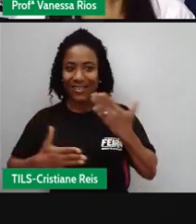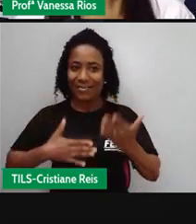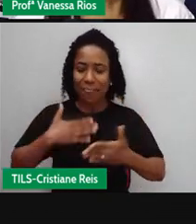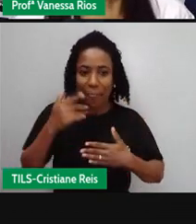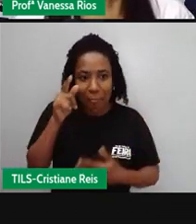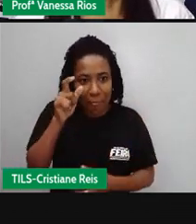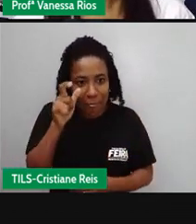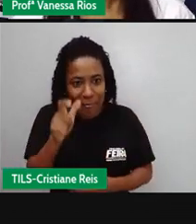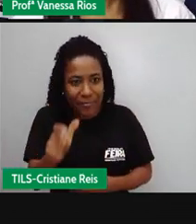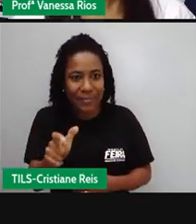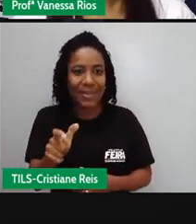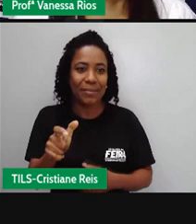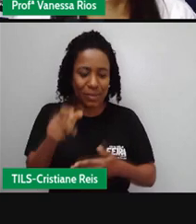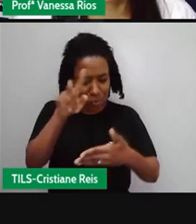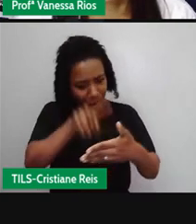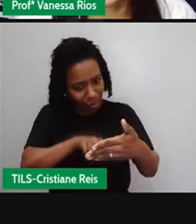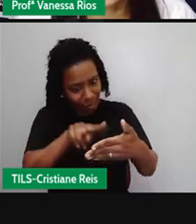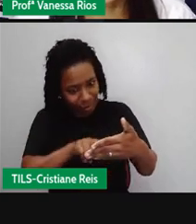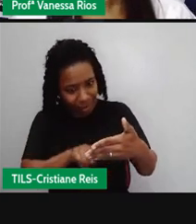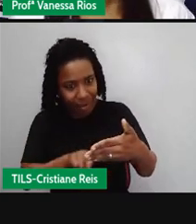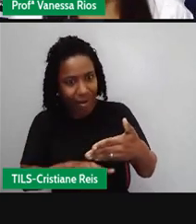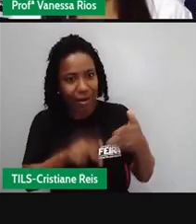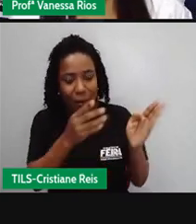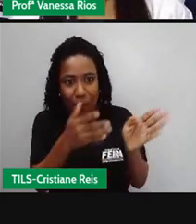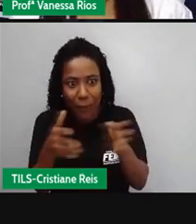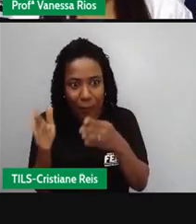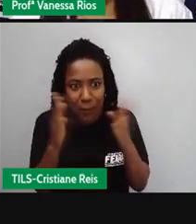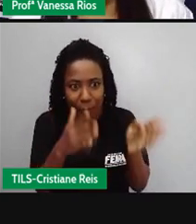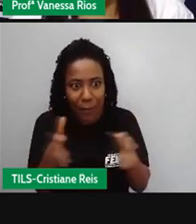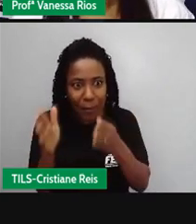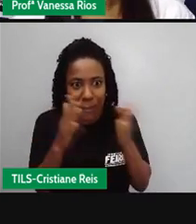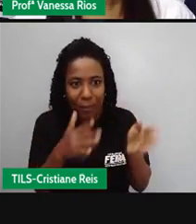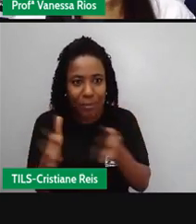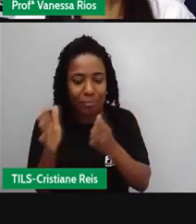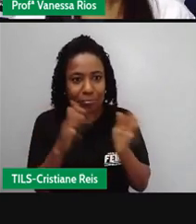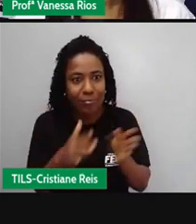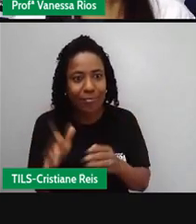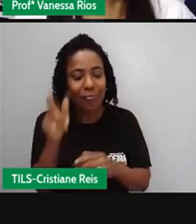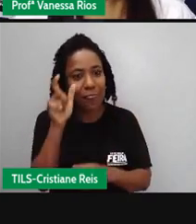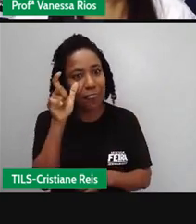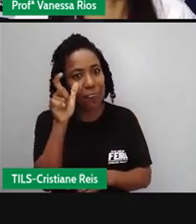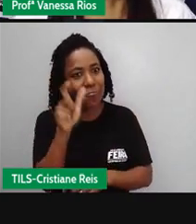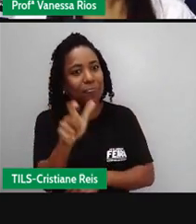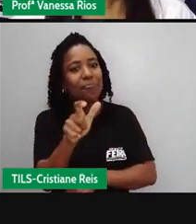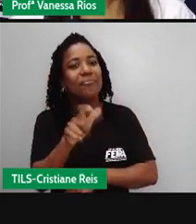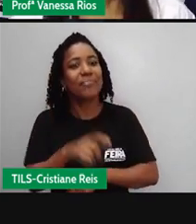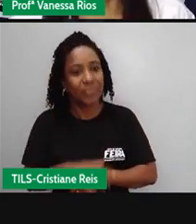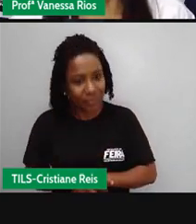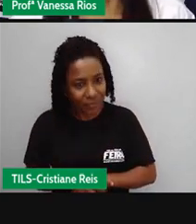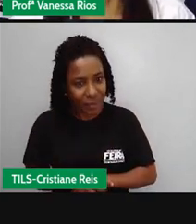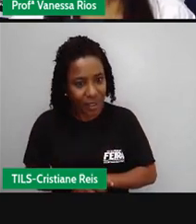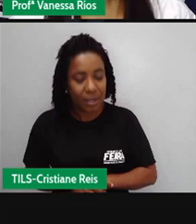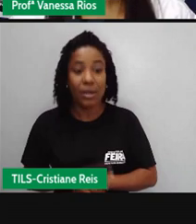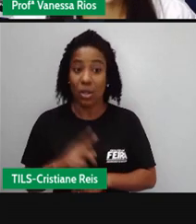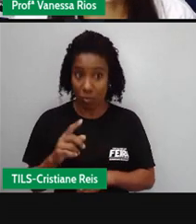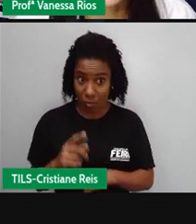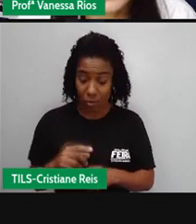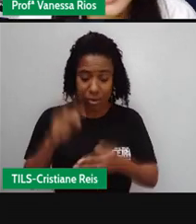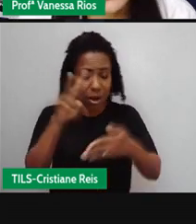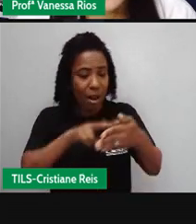gênero textual. Quando a gente observa, faz a leitura das crônicas, a gente percebe aí o quanto de